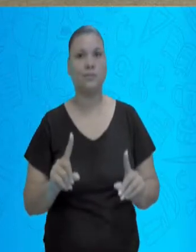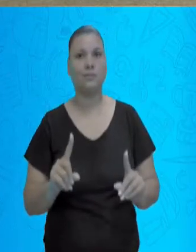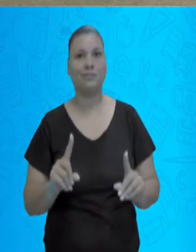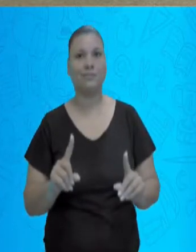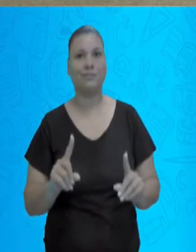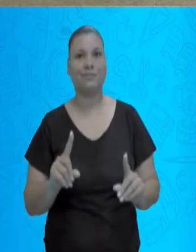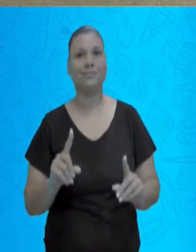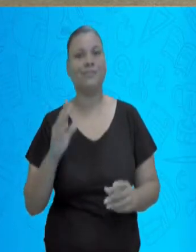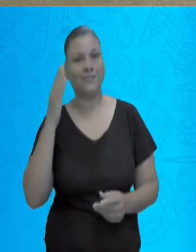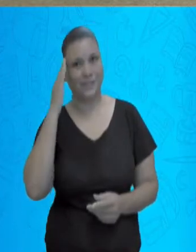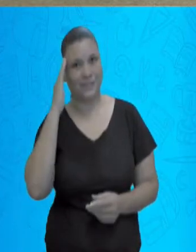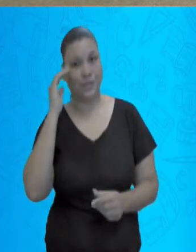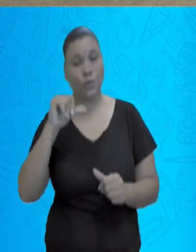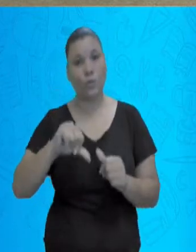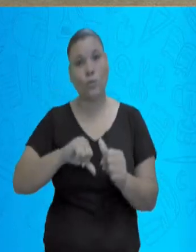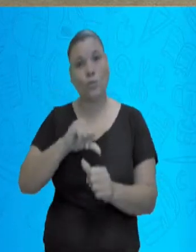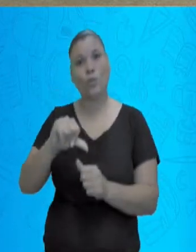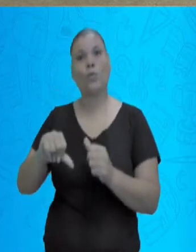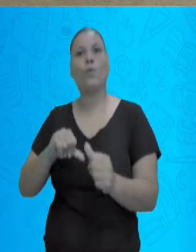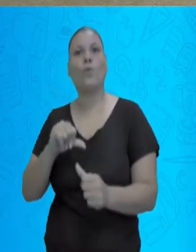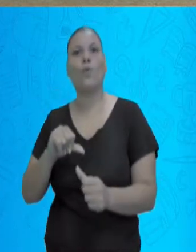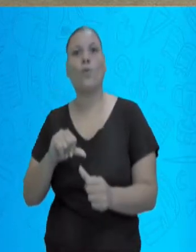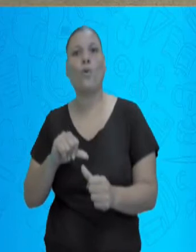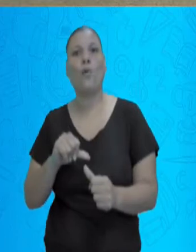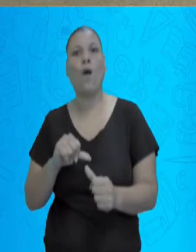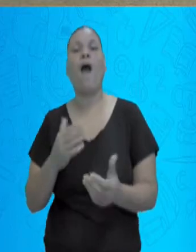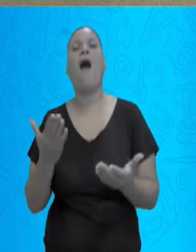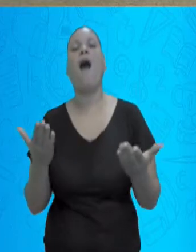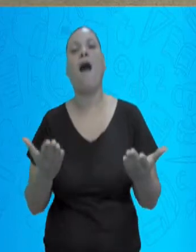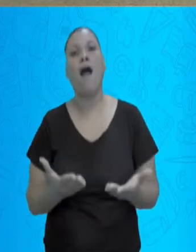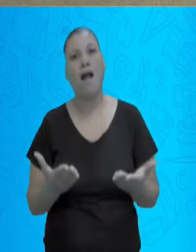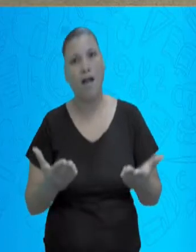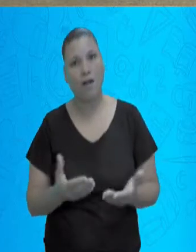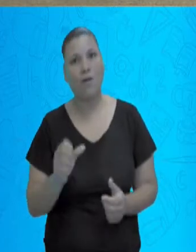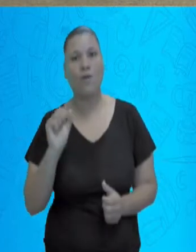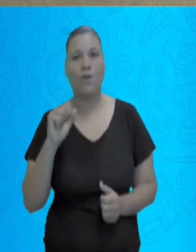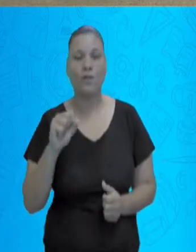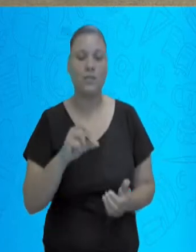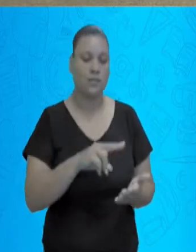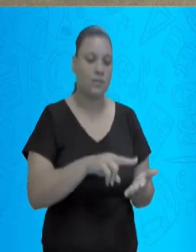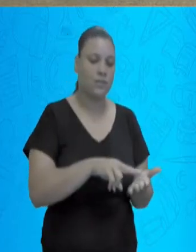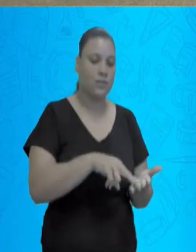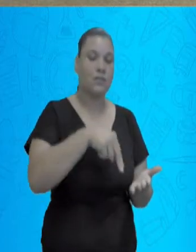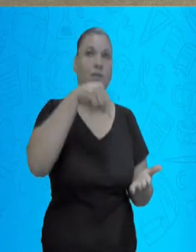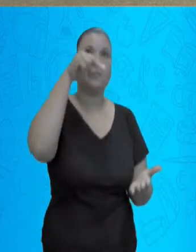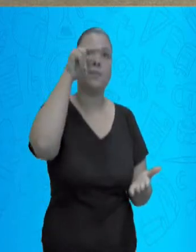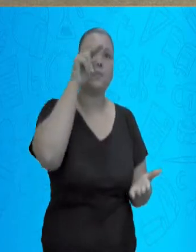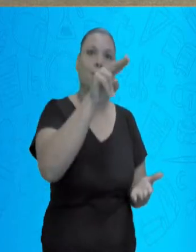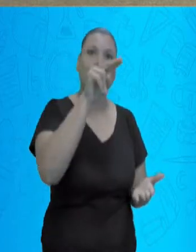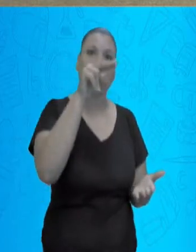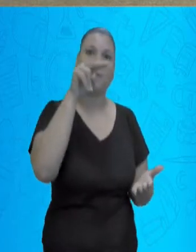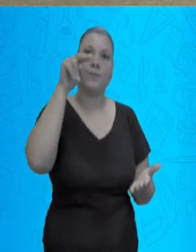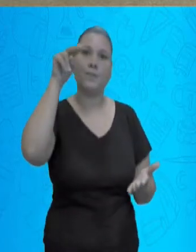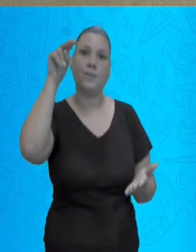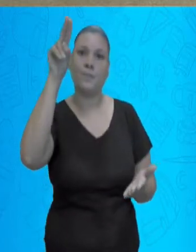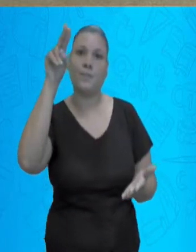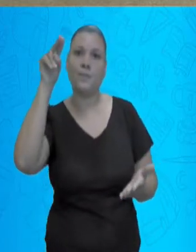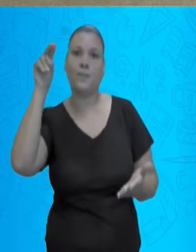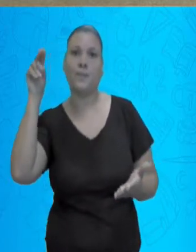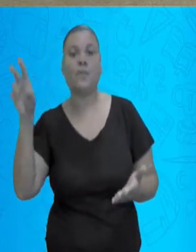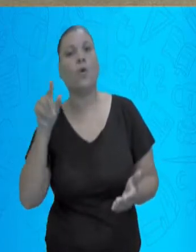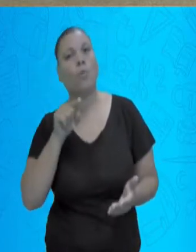ponto até formar a coloração, a imagem que você quer. Nessa época, lá em